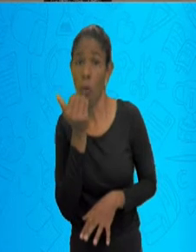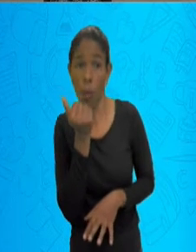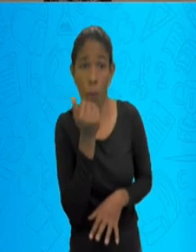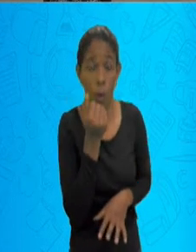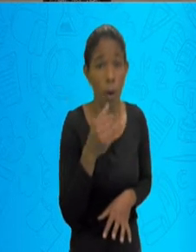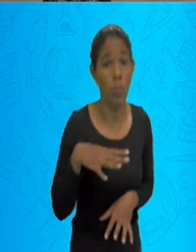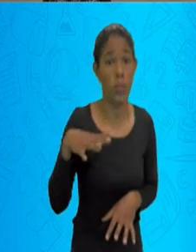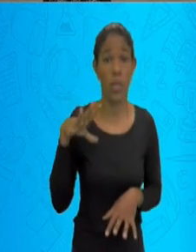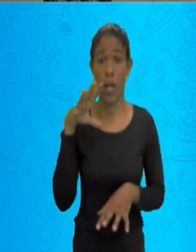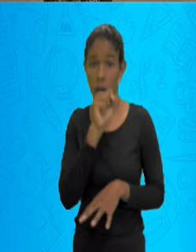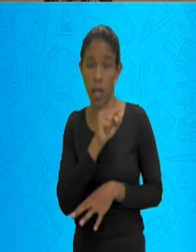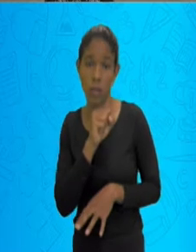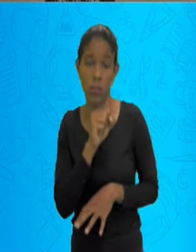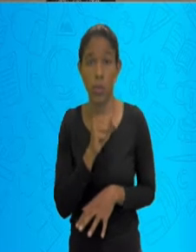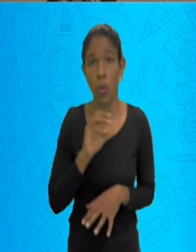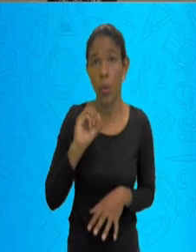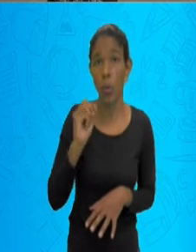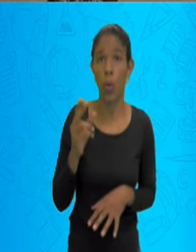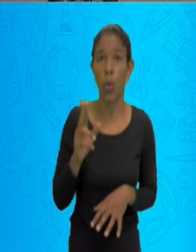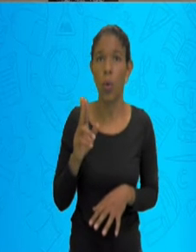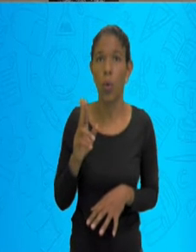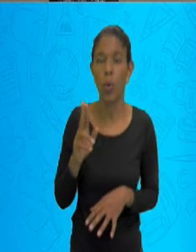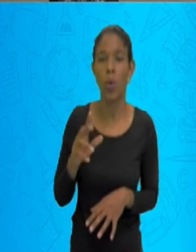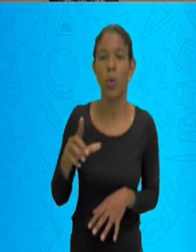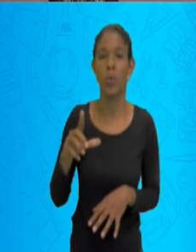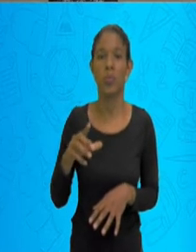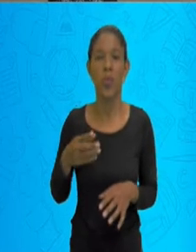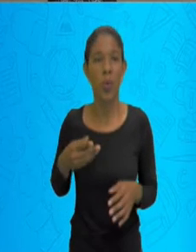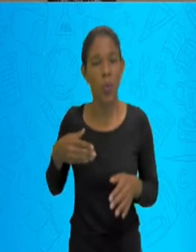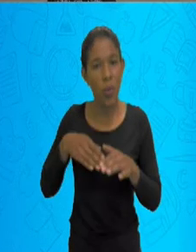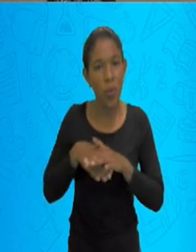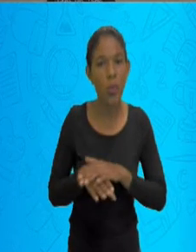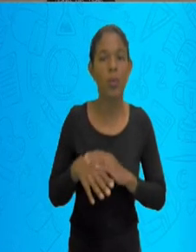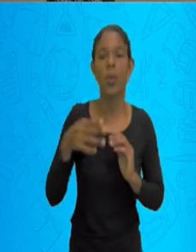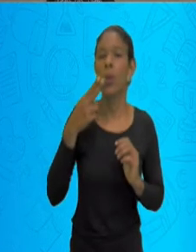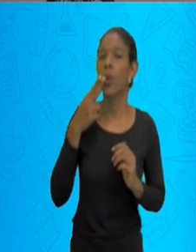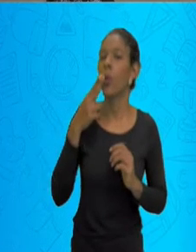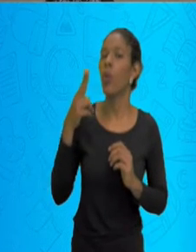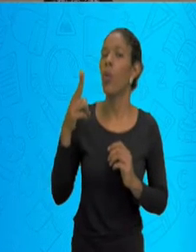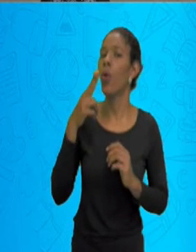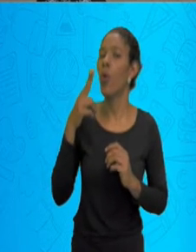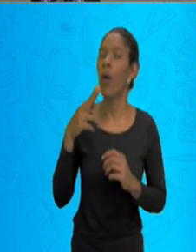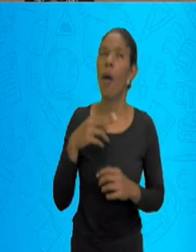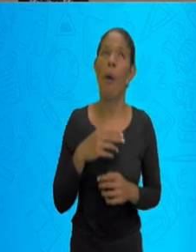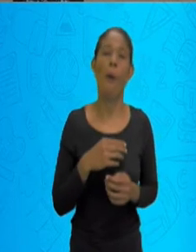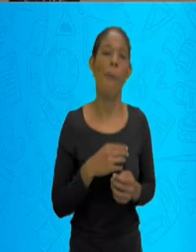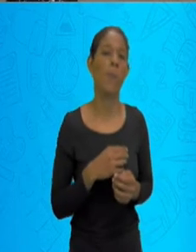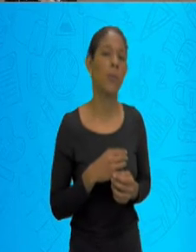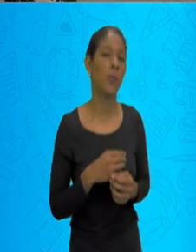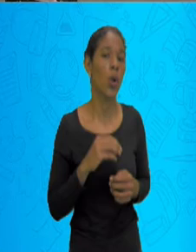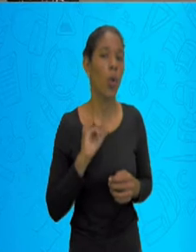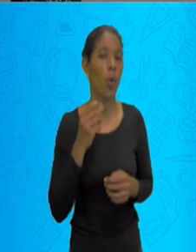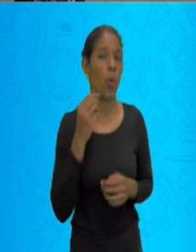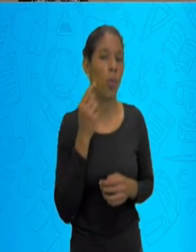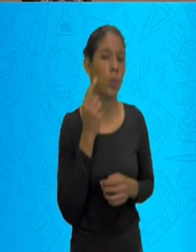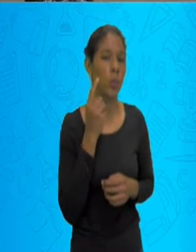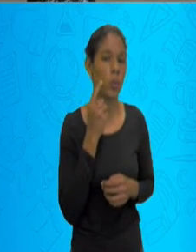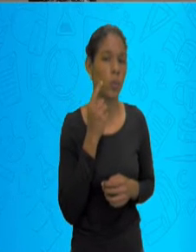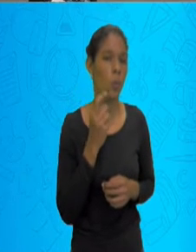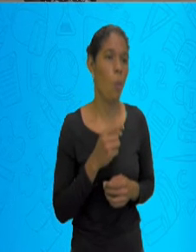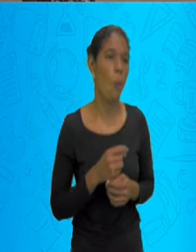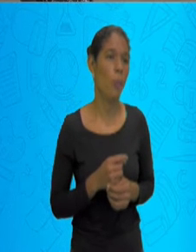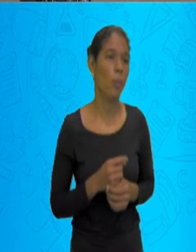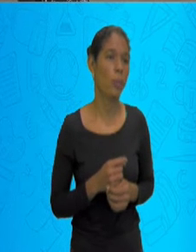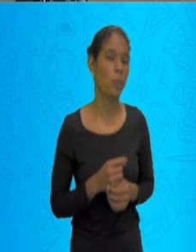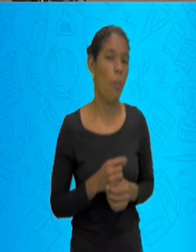o hábito de fumar, goma de mascar, em algumas condições, aonde o ar entra